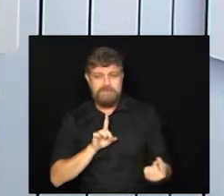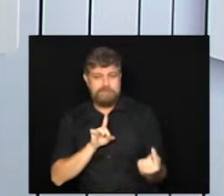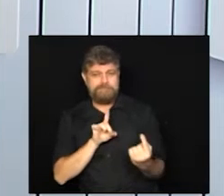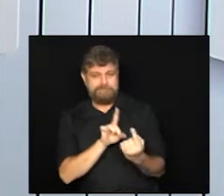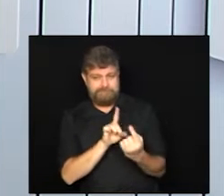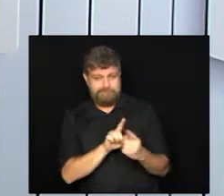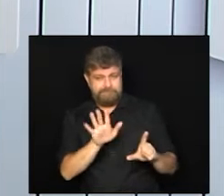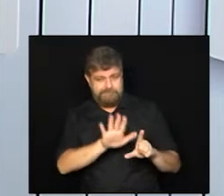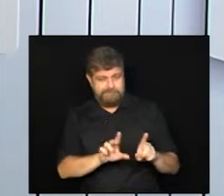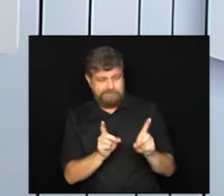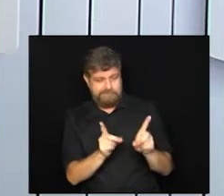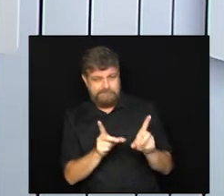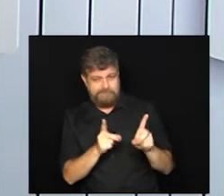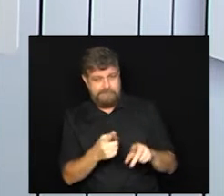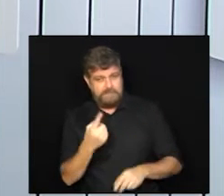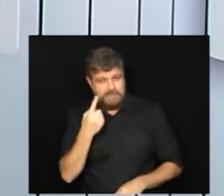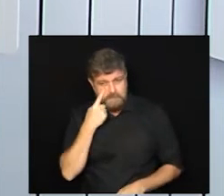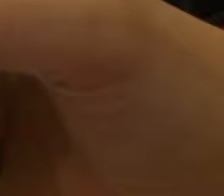essa nova demanda.